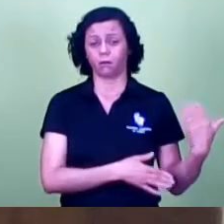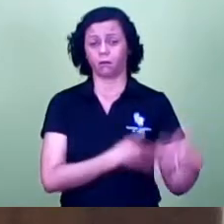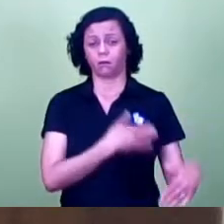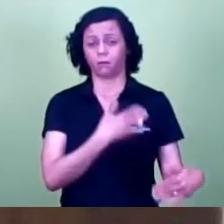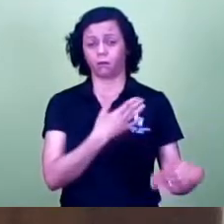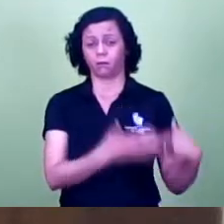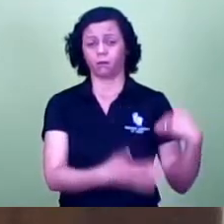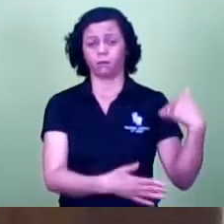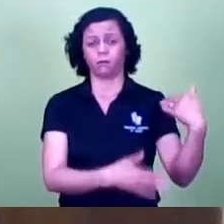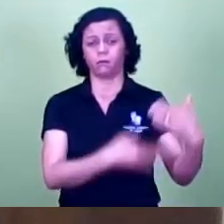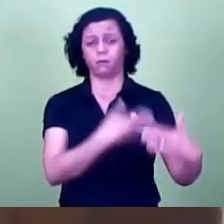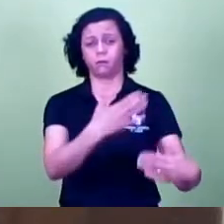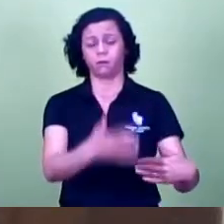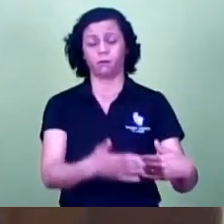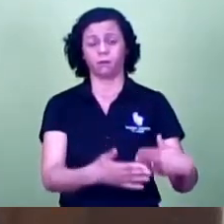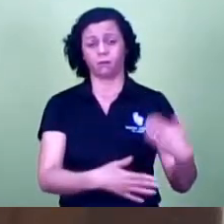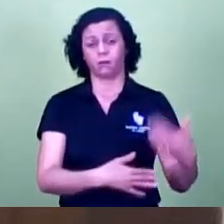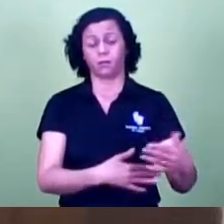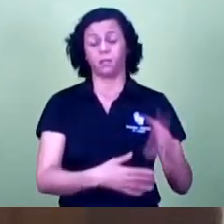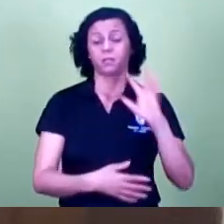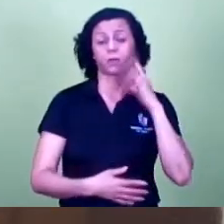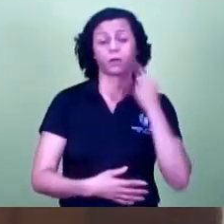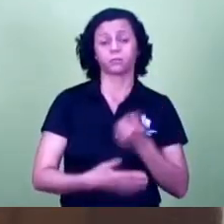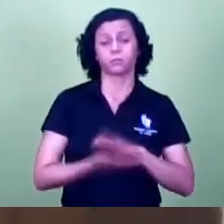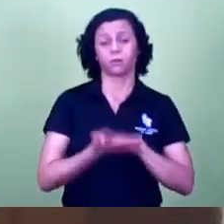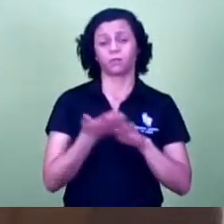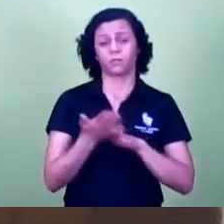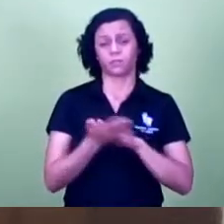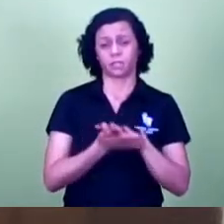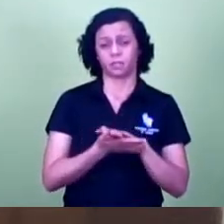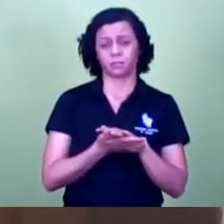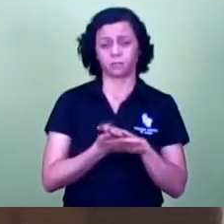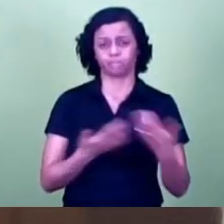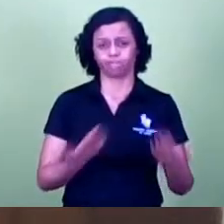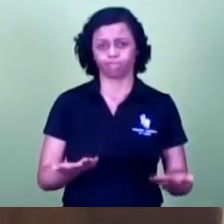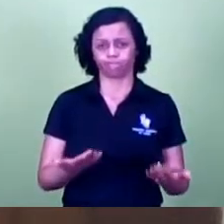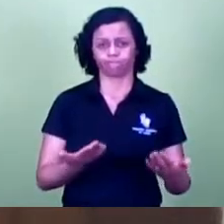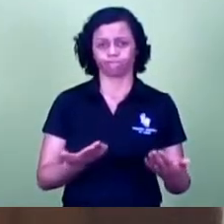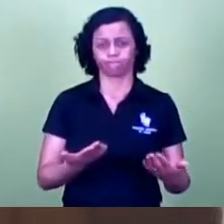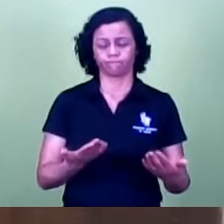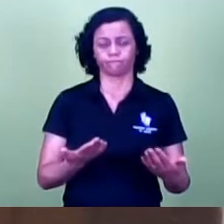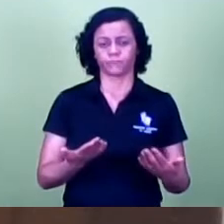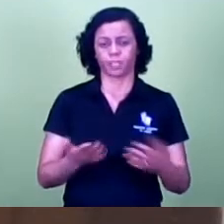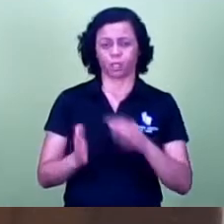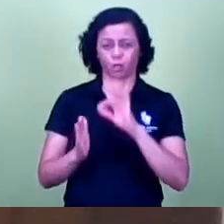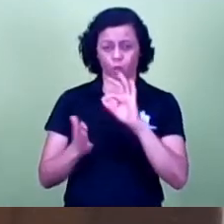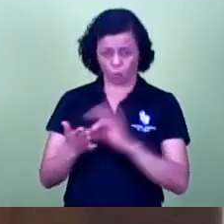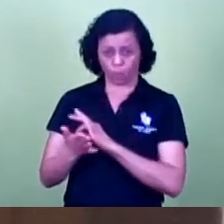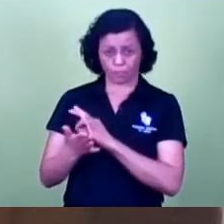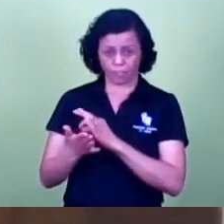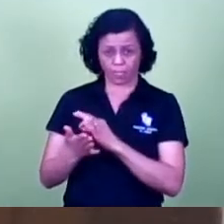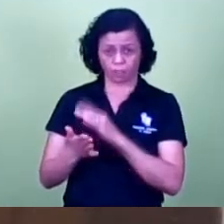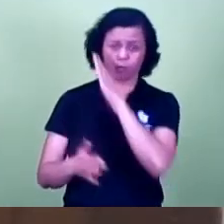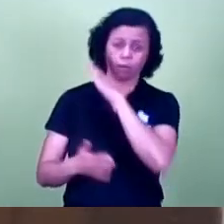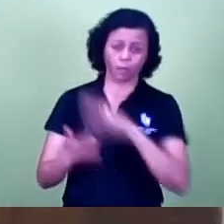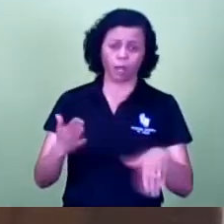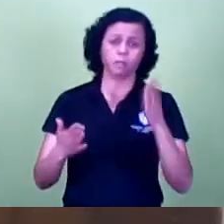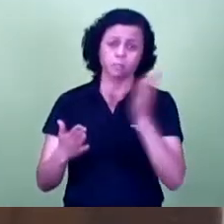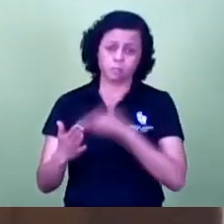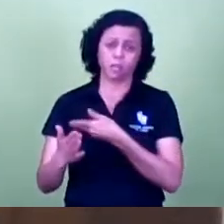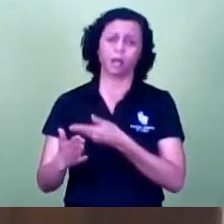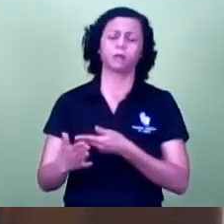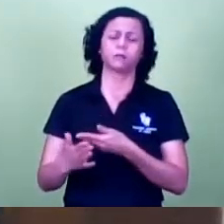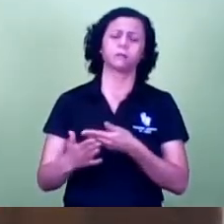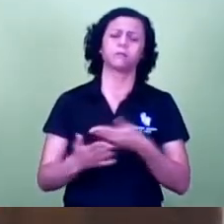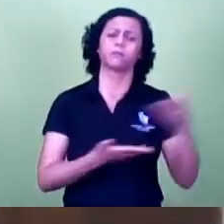ficando vai ficar e não resolve nada quebra o contrato chama empresas faz o convite de empresas aqui